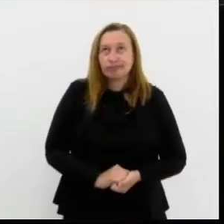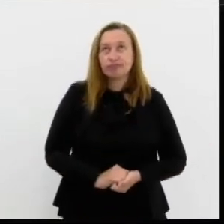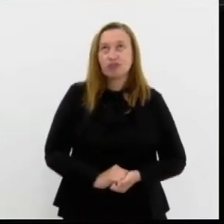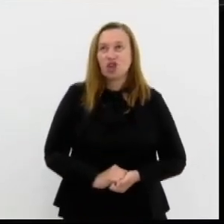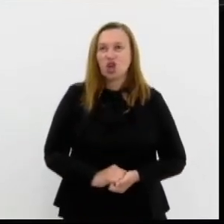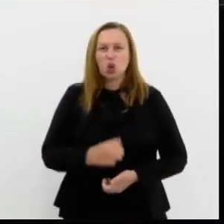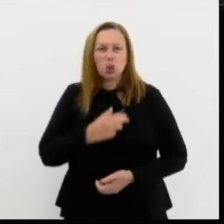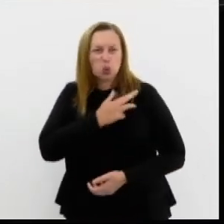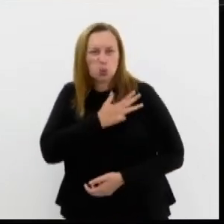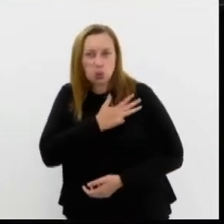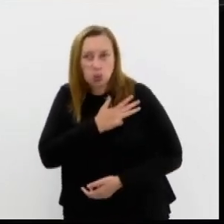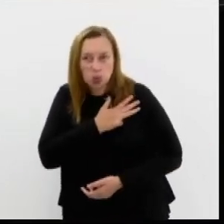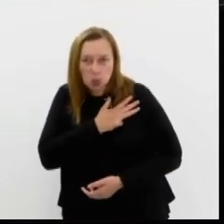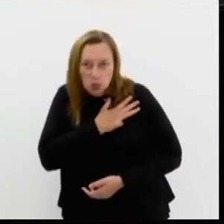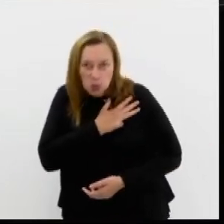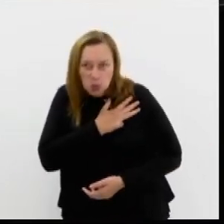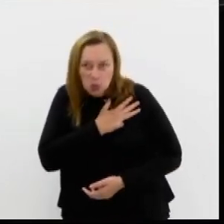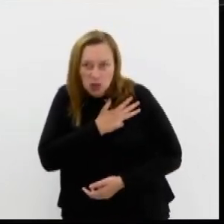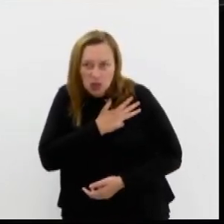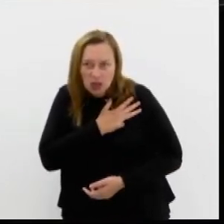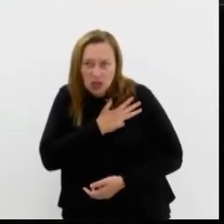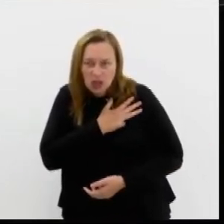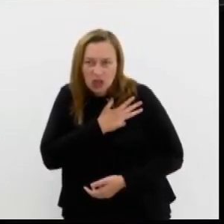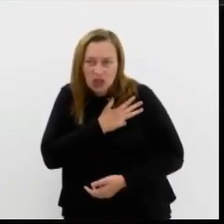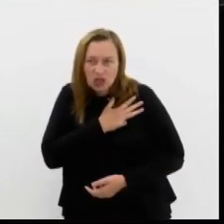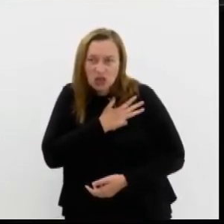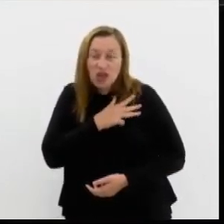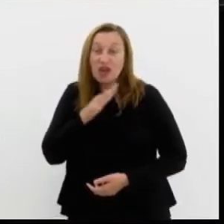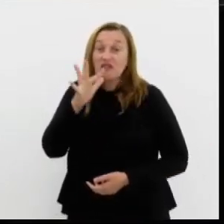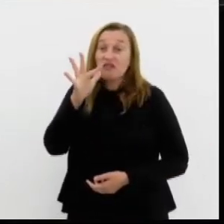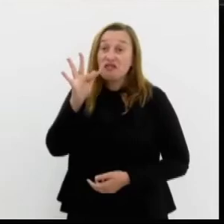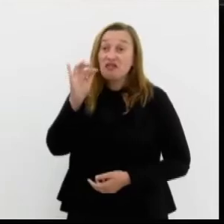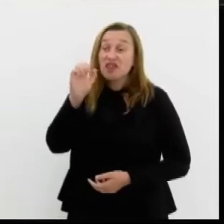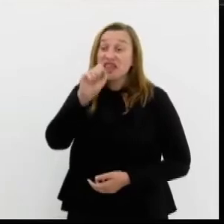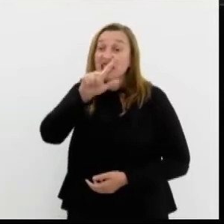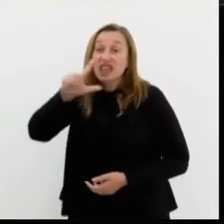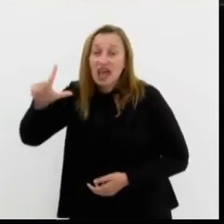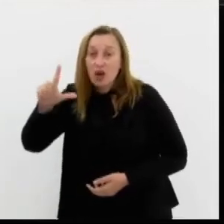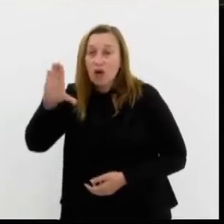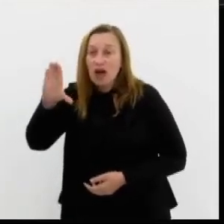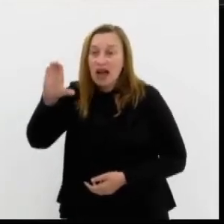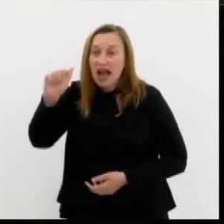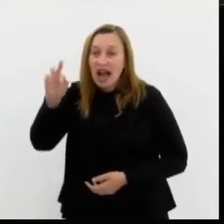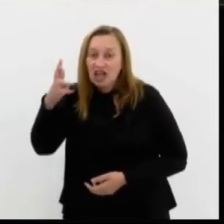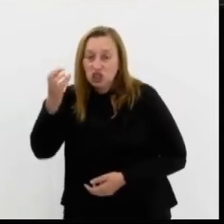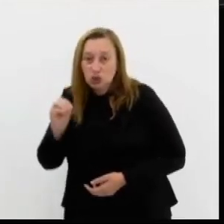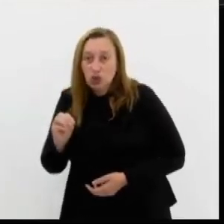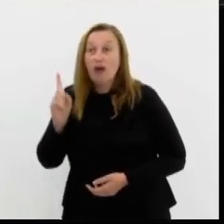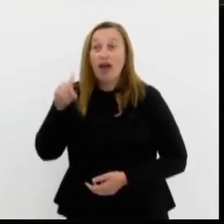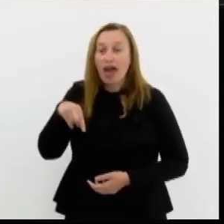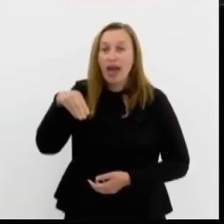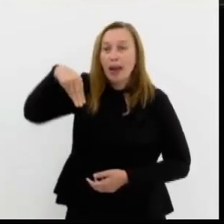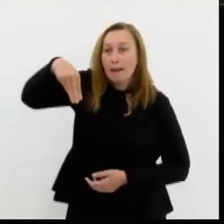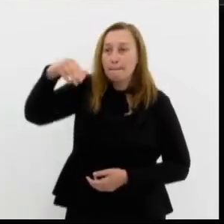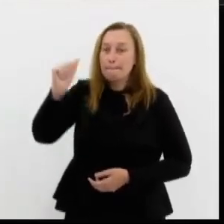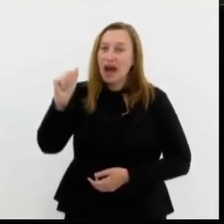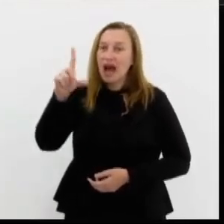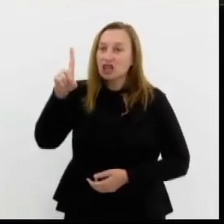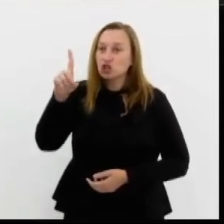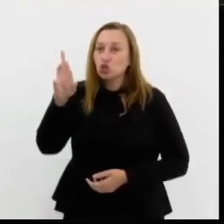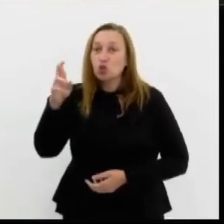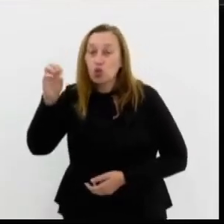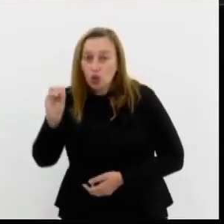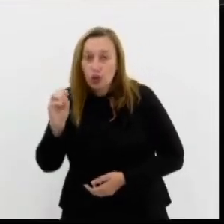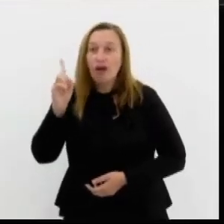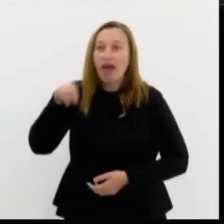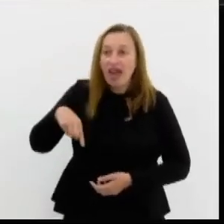Lula é Hezbollah, Lula é Fidel Castro, Lula é Maduro, Lula é Irã, Lula